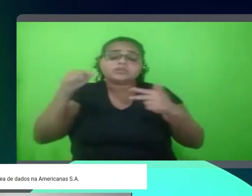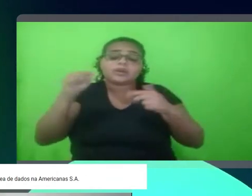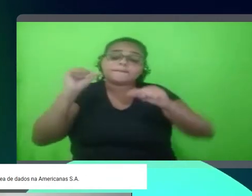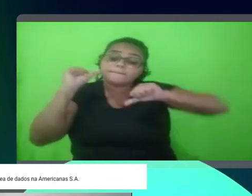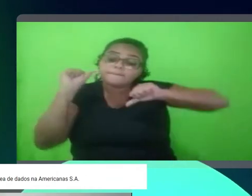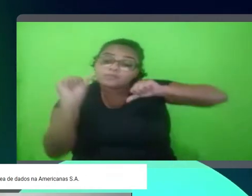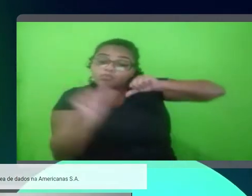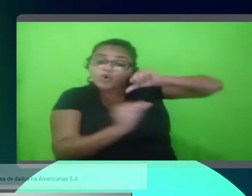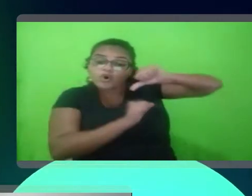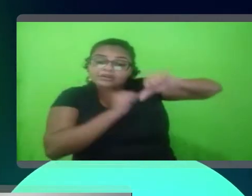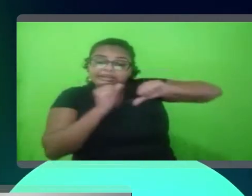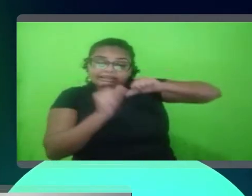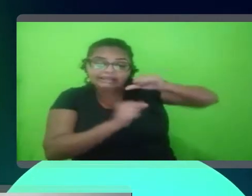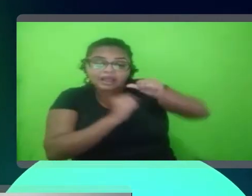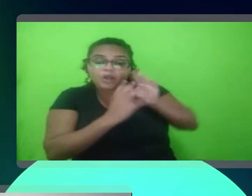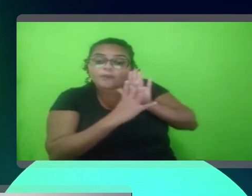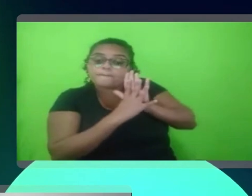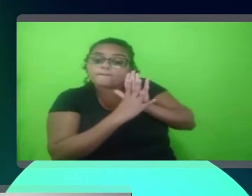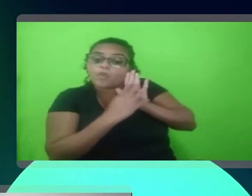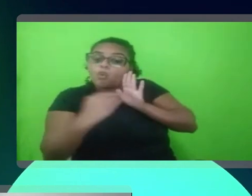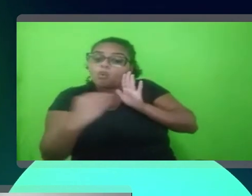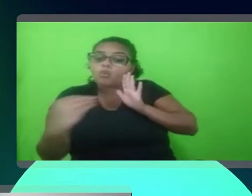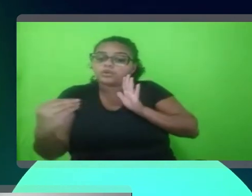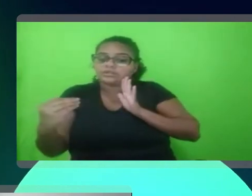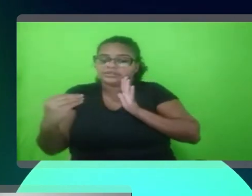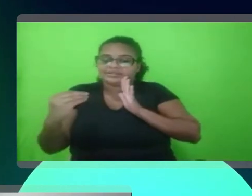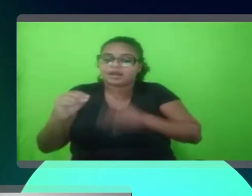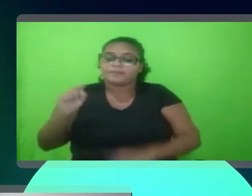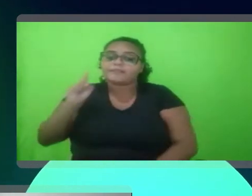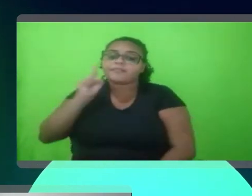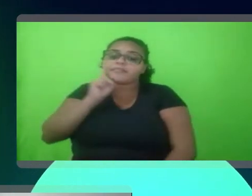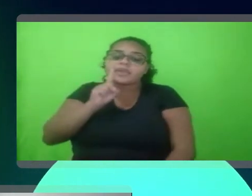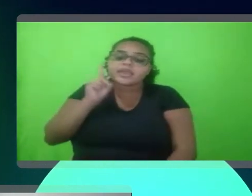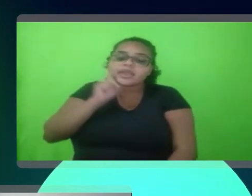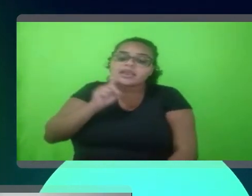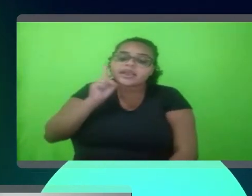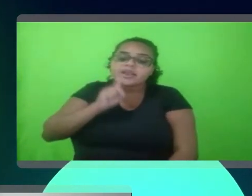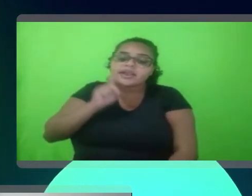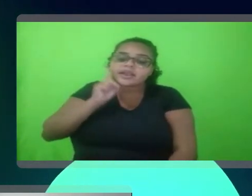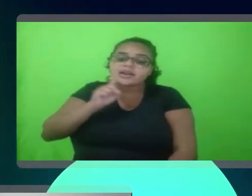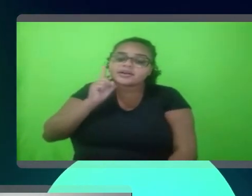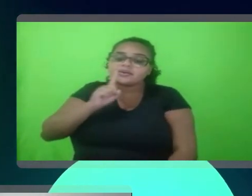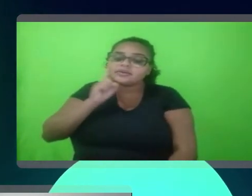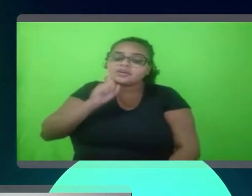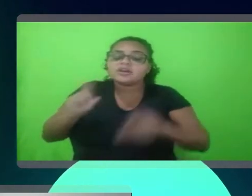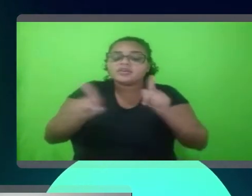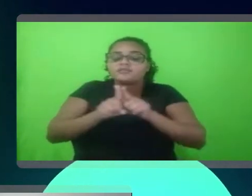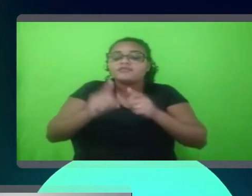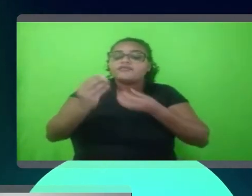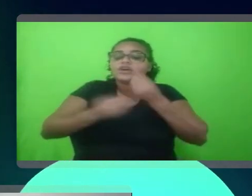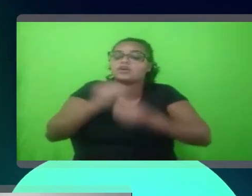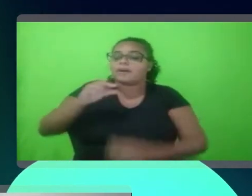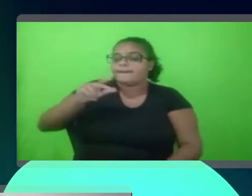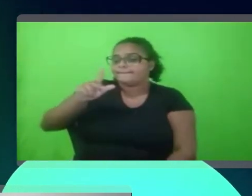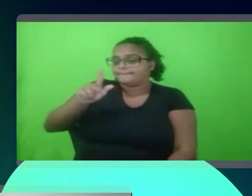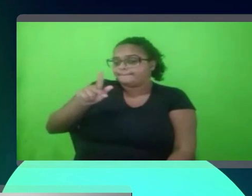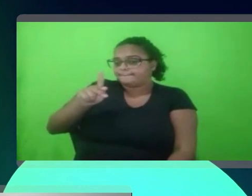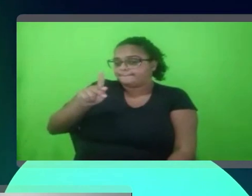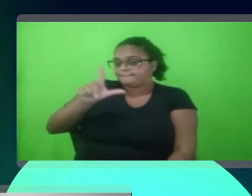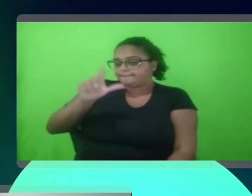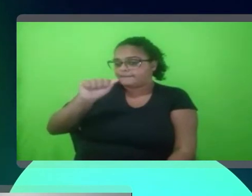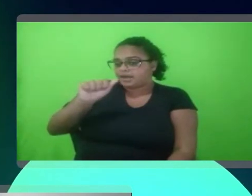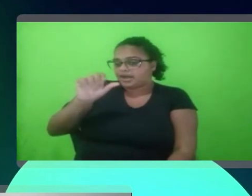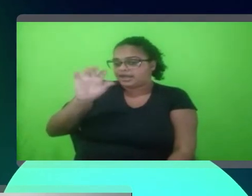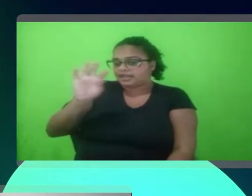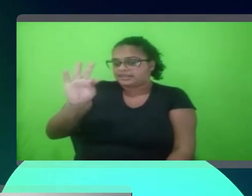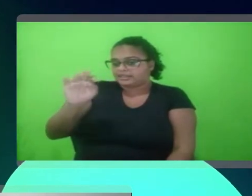mudança de modelo de negócio, entendeu? Da Americanas. Que virou uma plataforma, que é um lugar